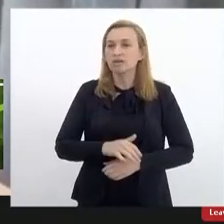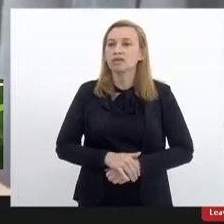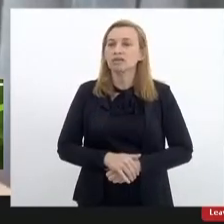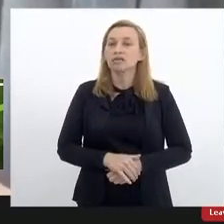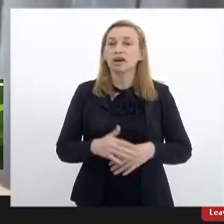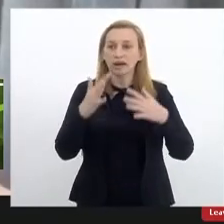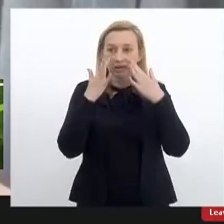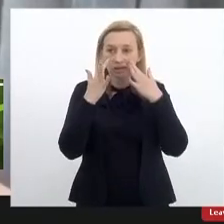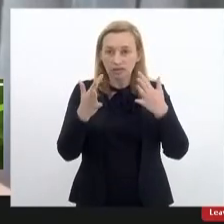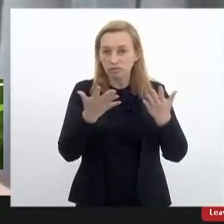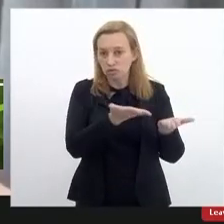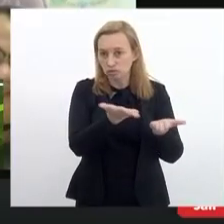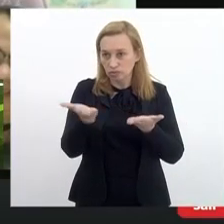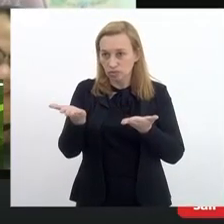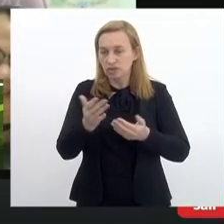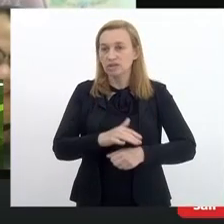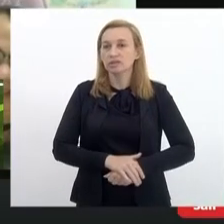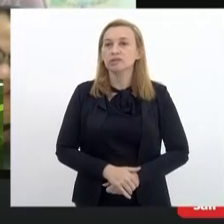atenção